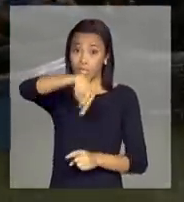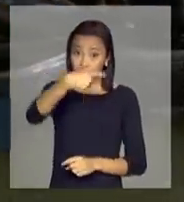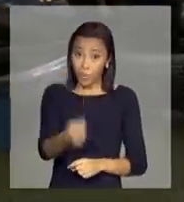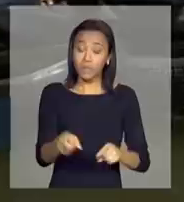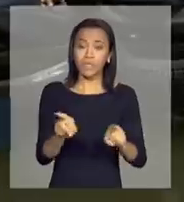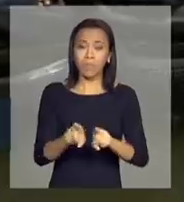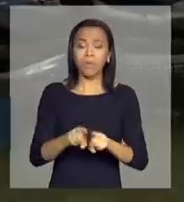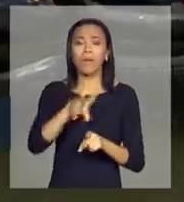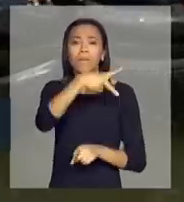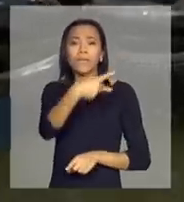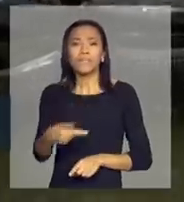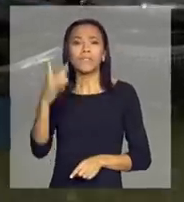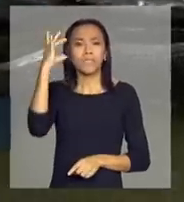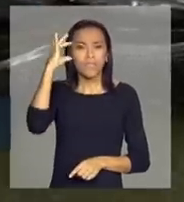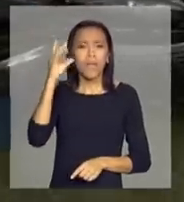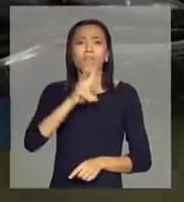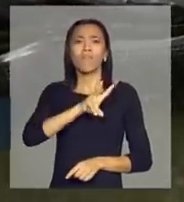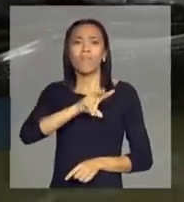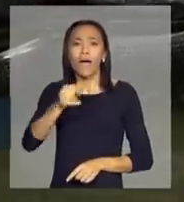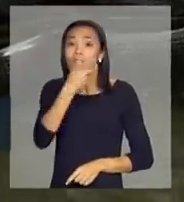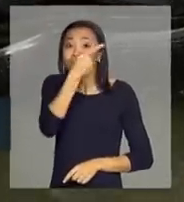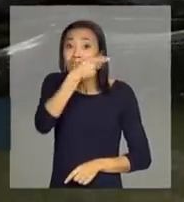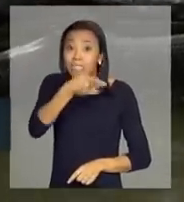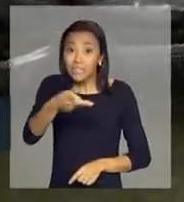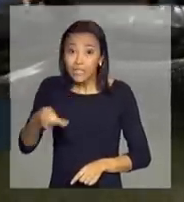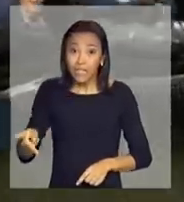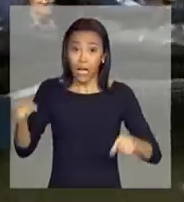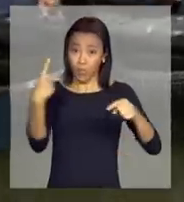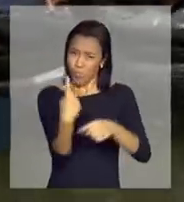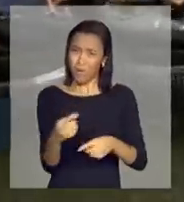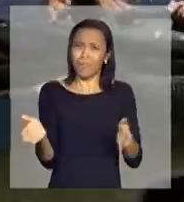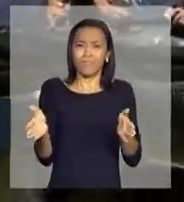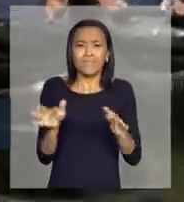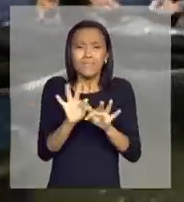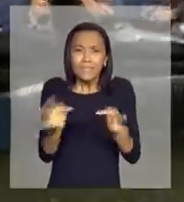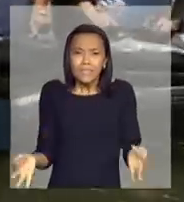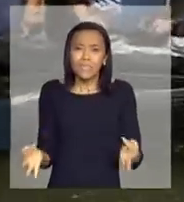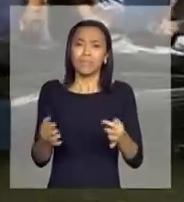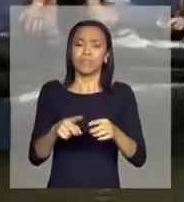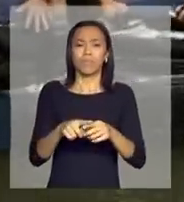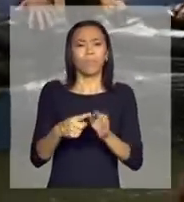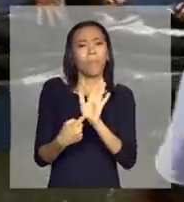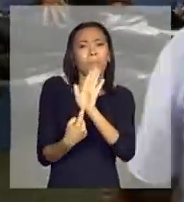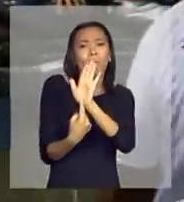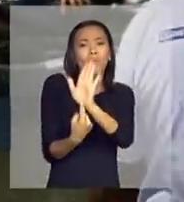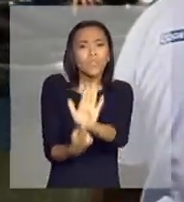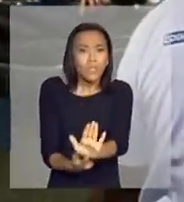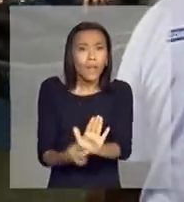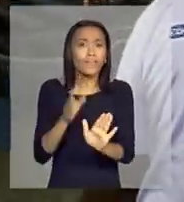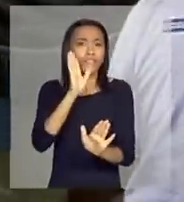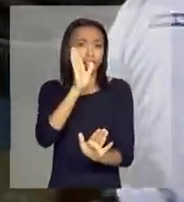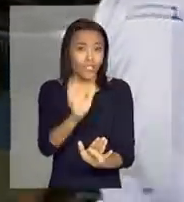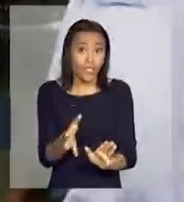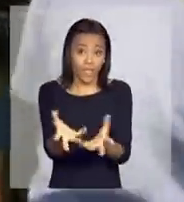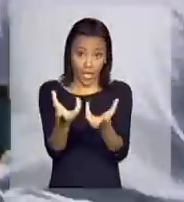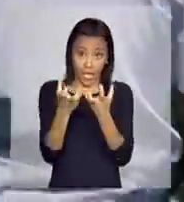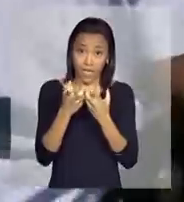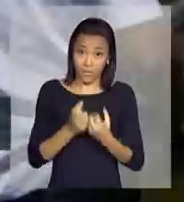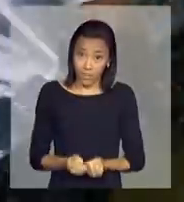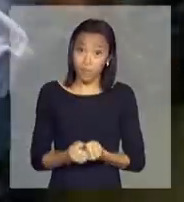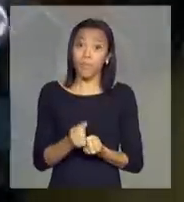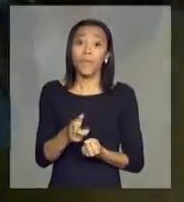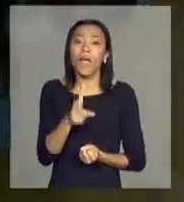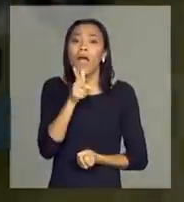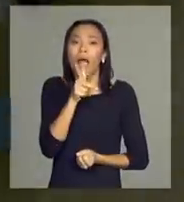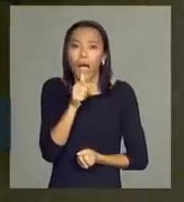a presidenta Dilma Rousseff vai visitar uma propriedade, uma pequena propriedade demonstrativa que já está recebendo a